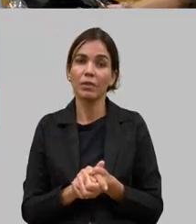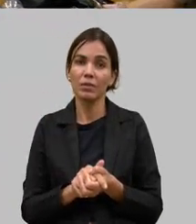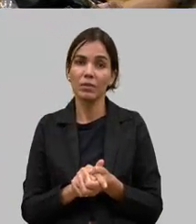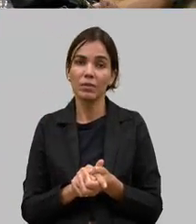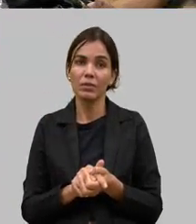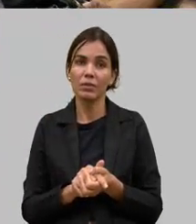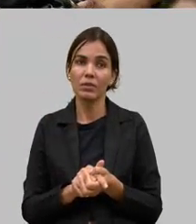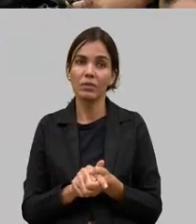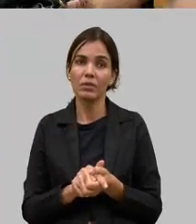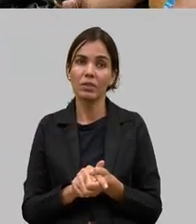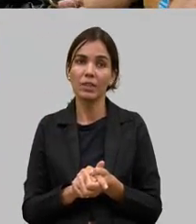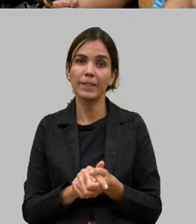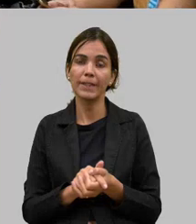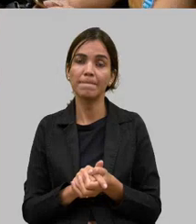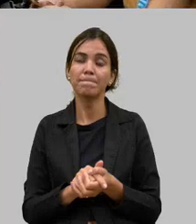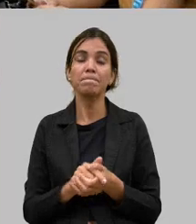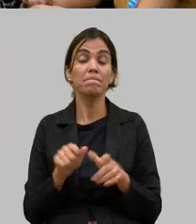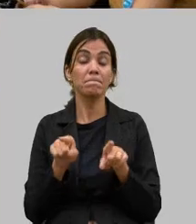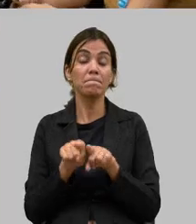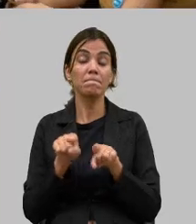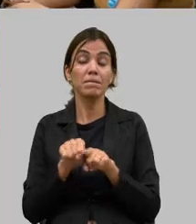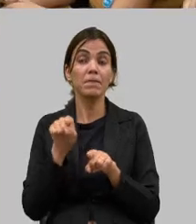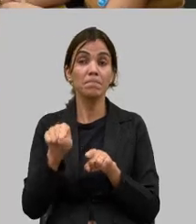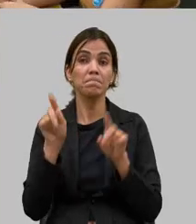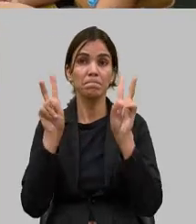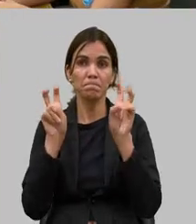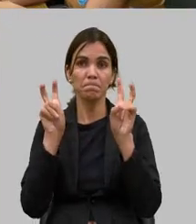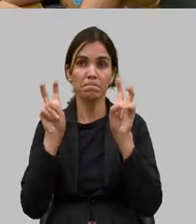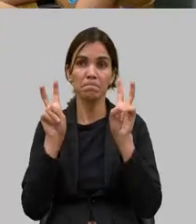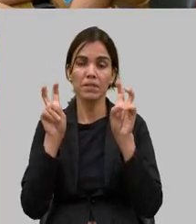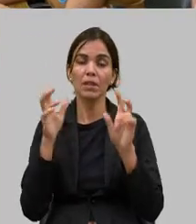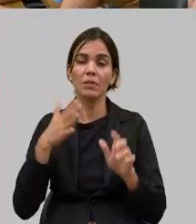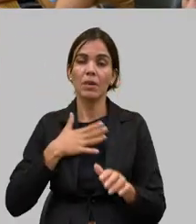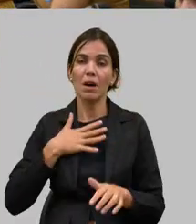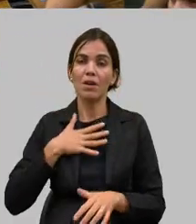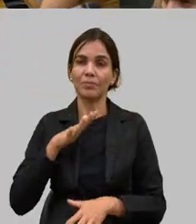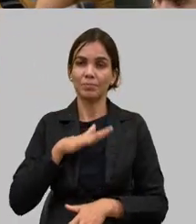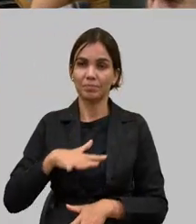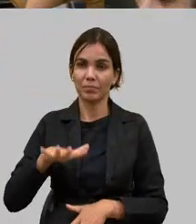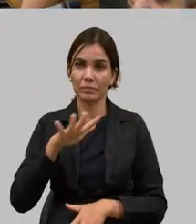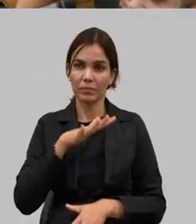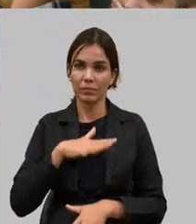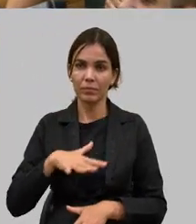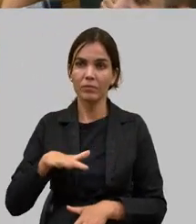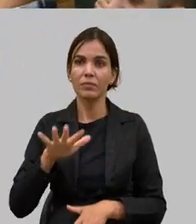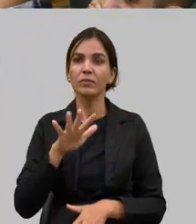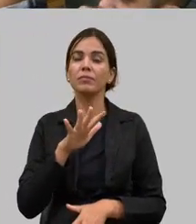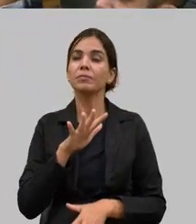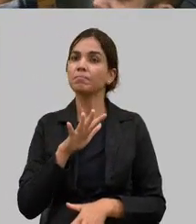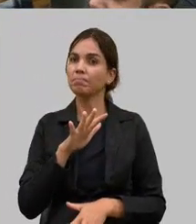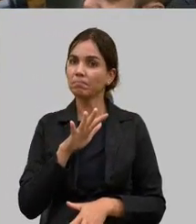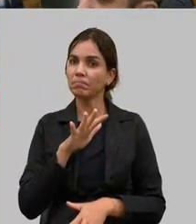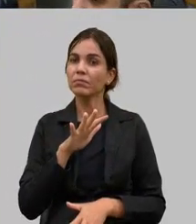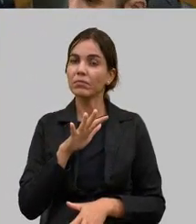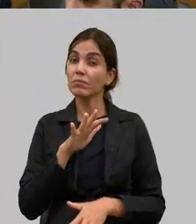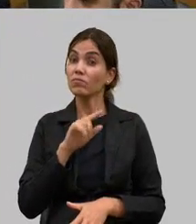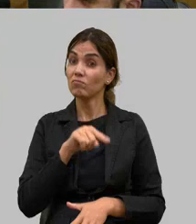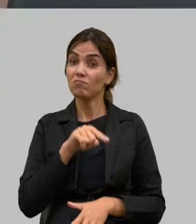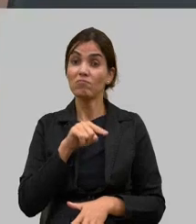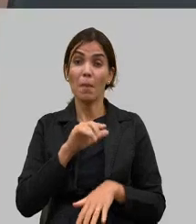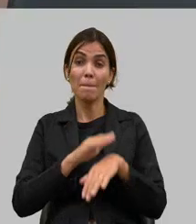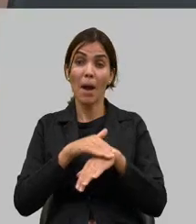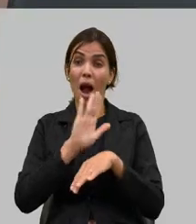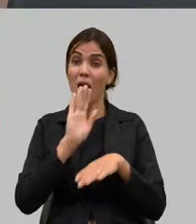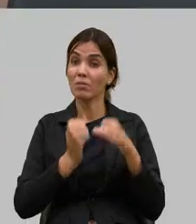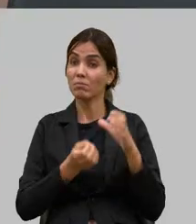nesse assunto e indo nessa linha falando aqui da minha região minha região é a região que mais produz leite no estado